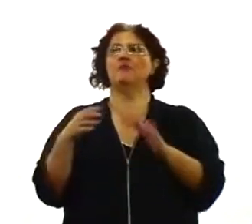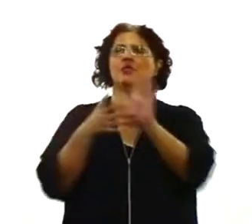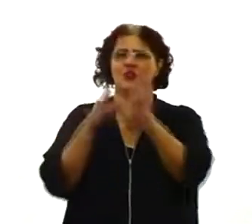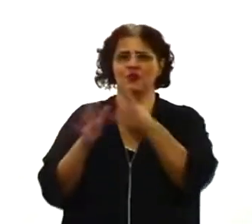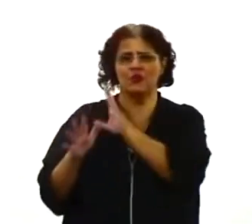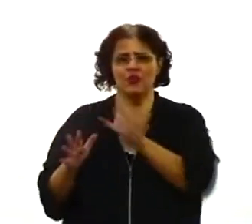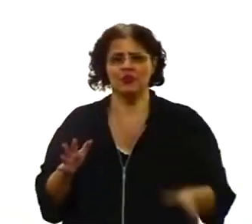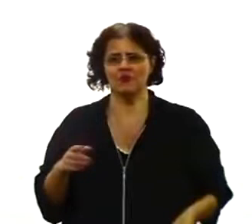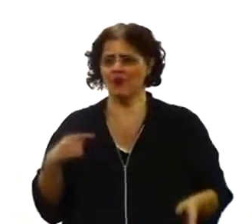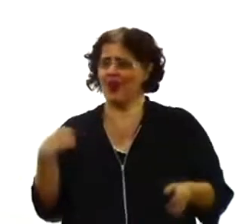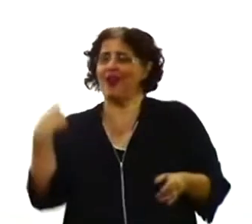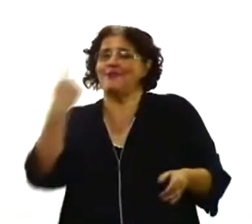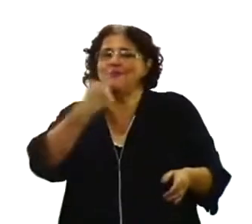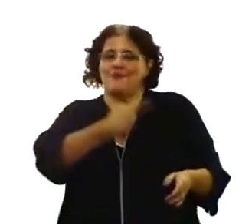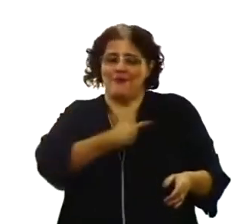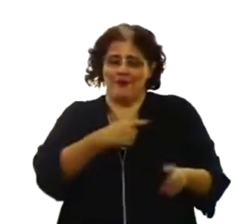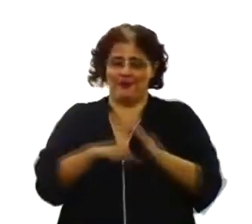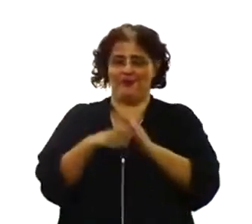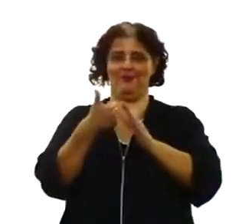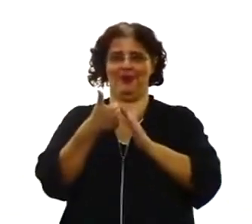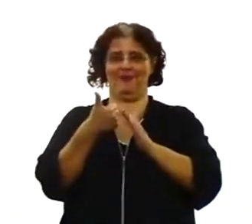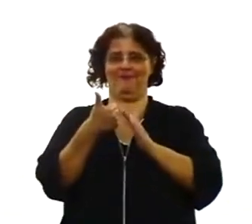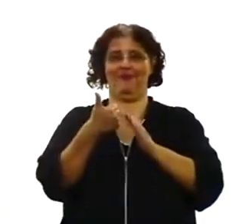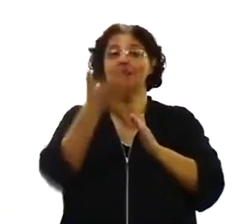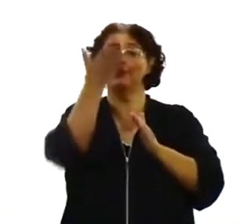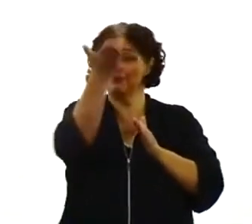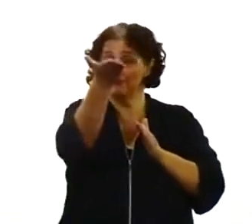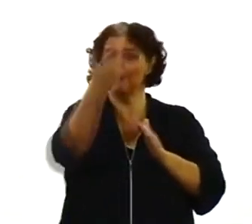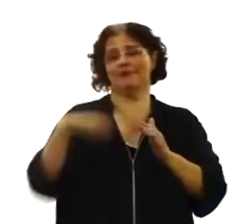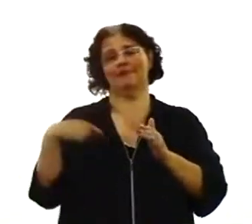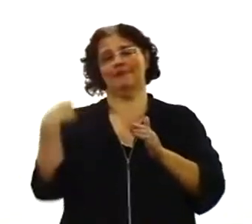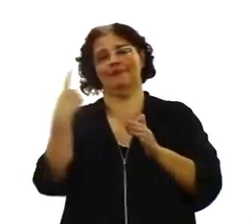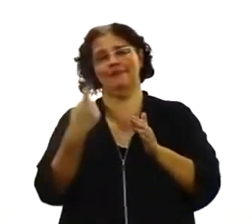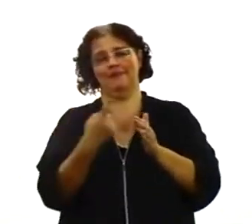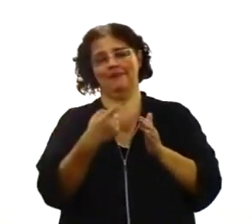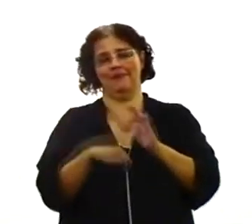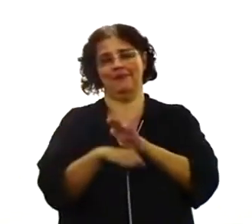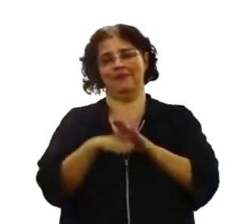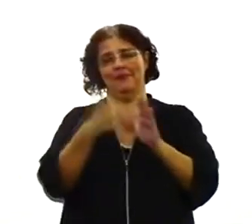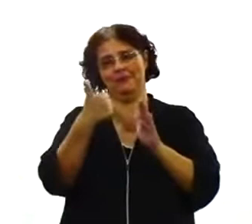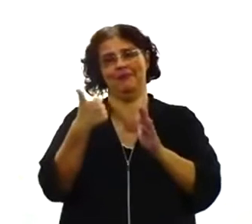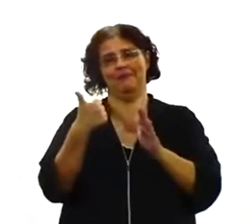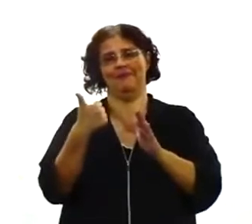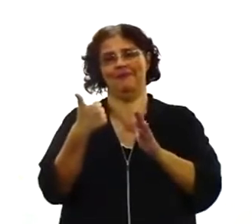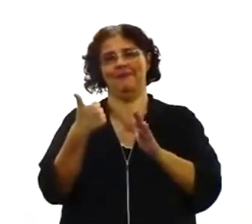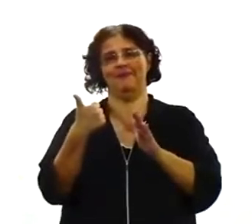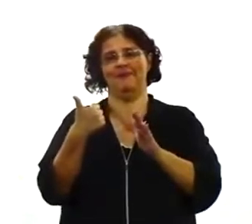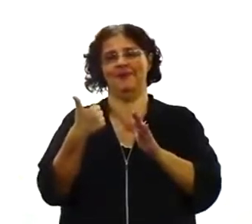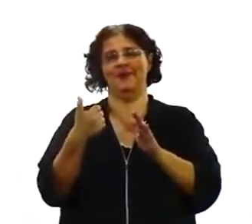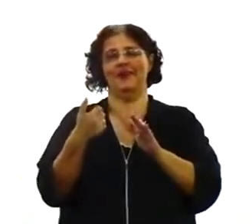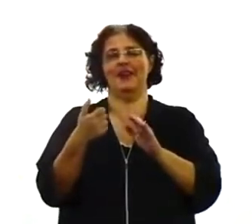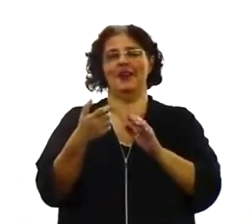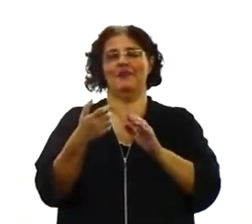a sua primícia. Cristo foi o sinal, daquilo que viria depois.